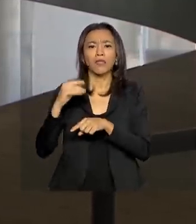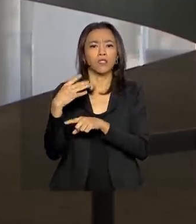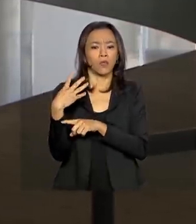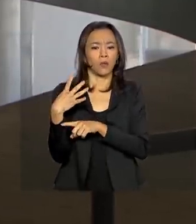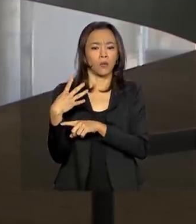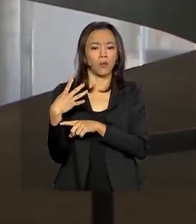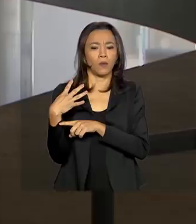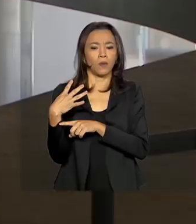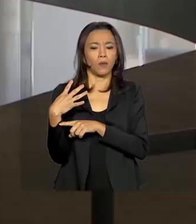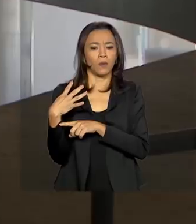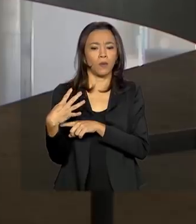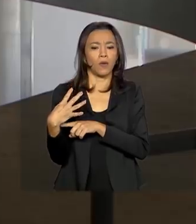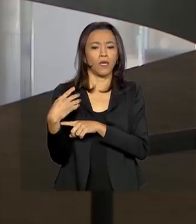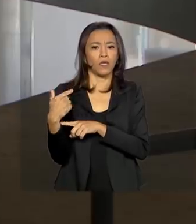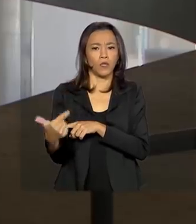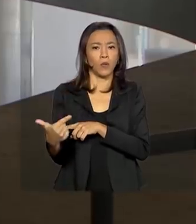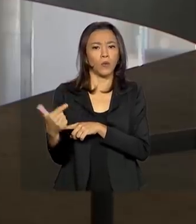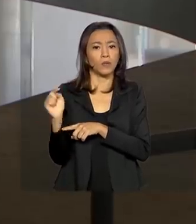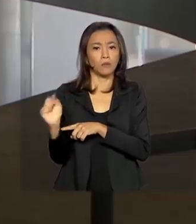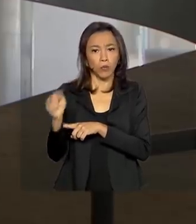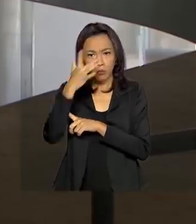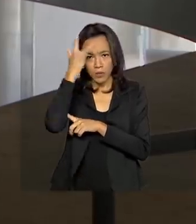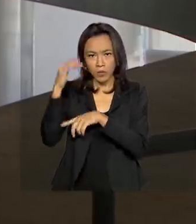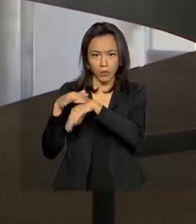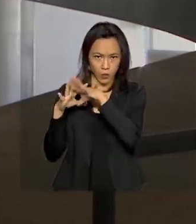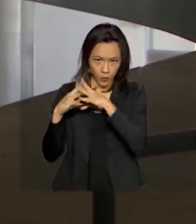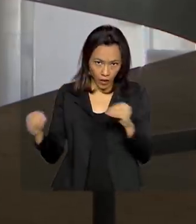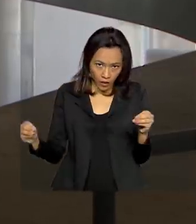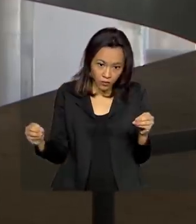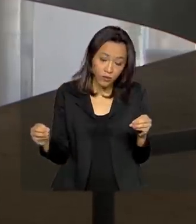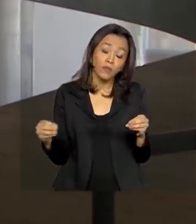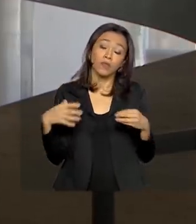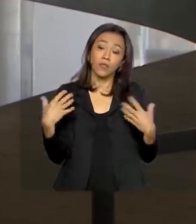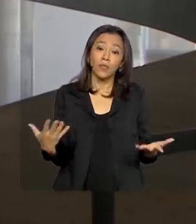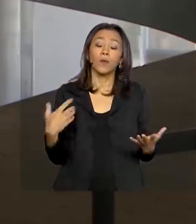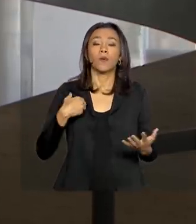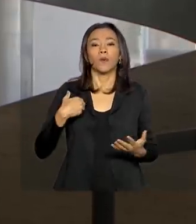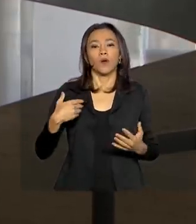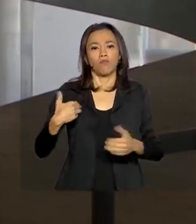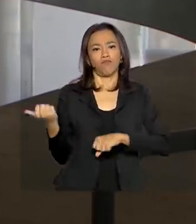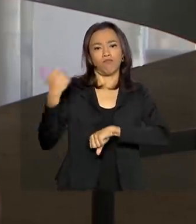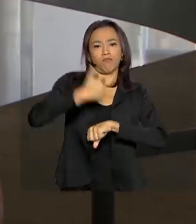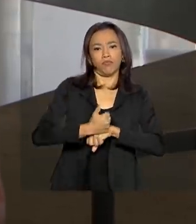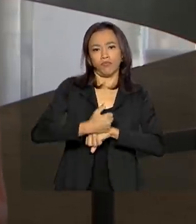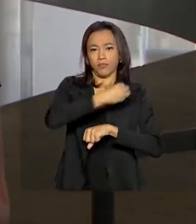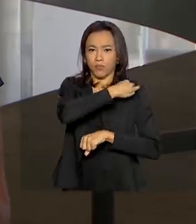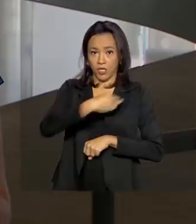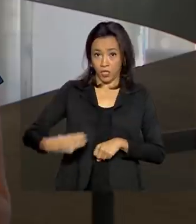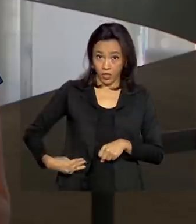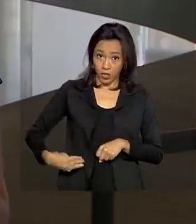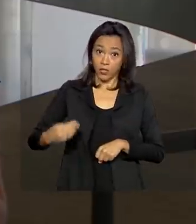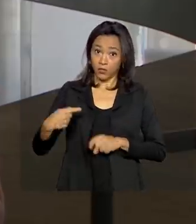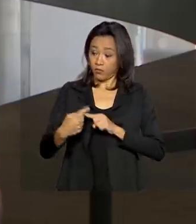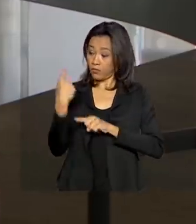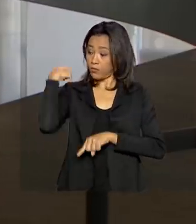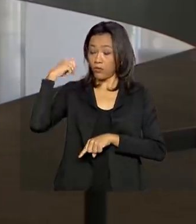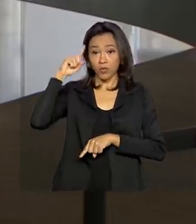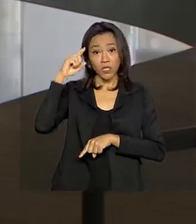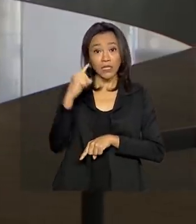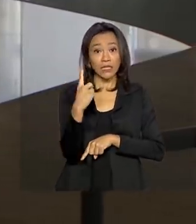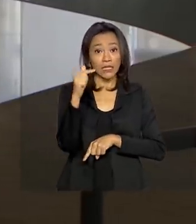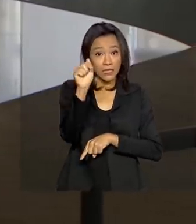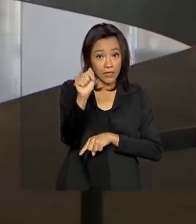pacientes curados. Nelson Teich assumiu o Ministério da Saúde dia 17 de abril.